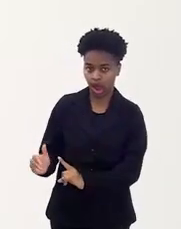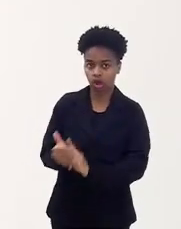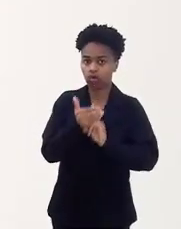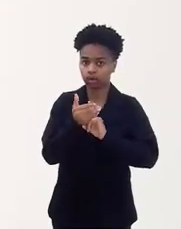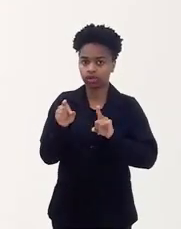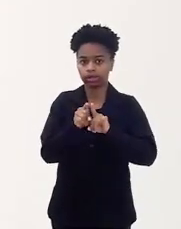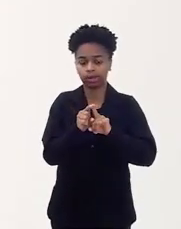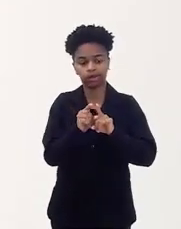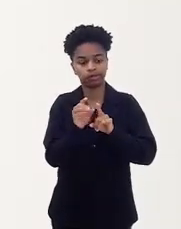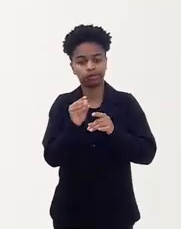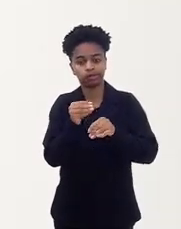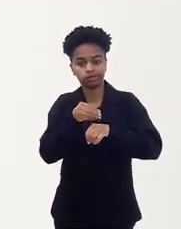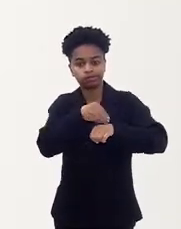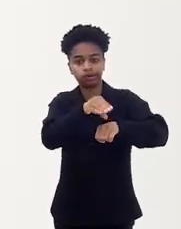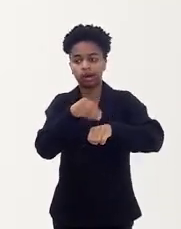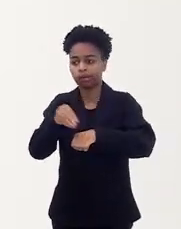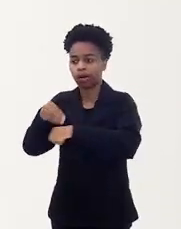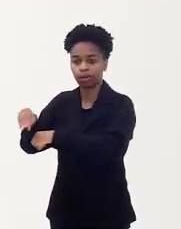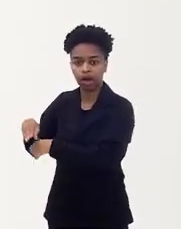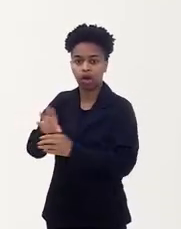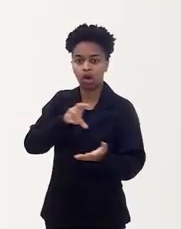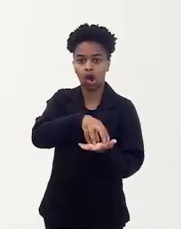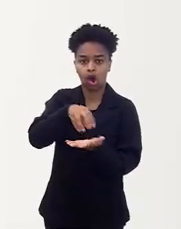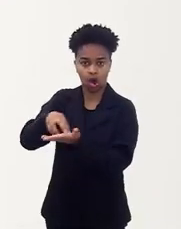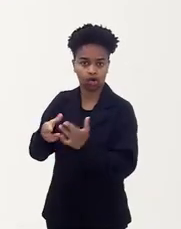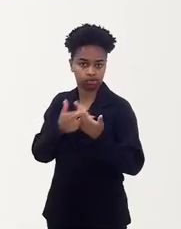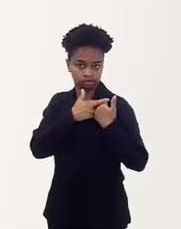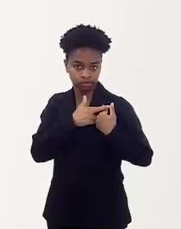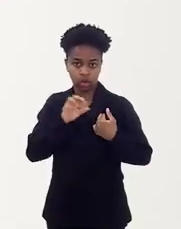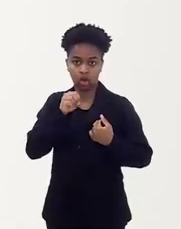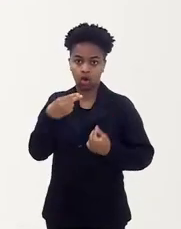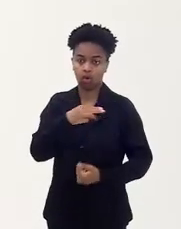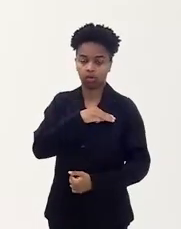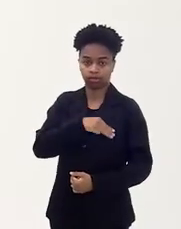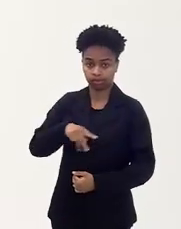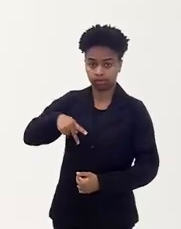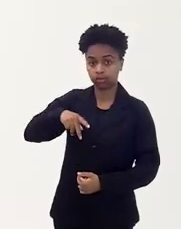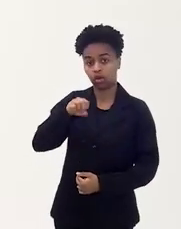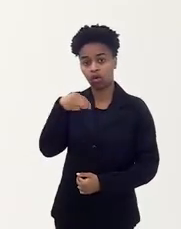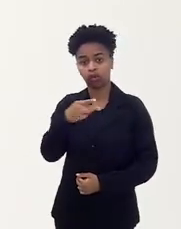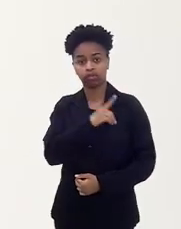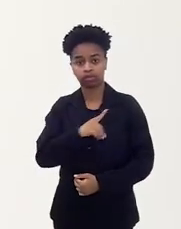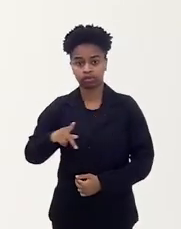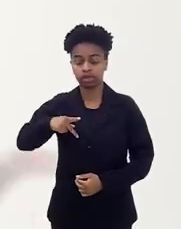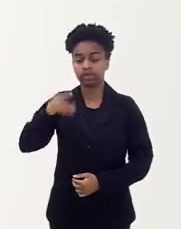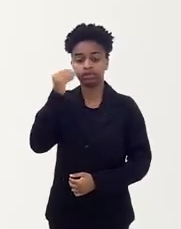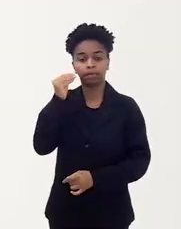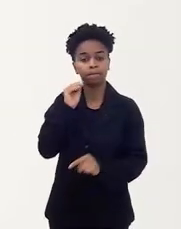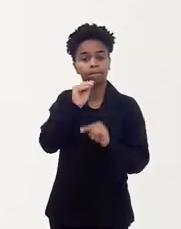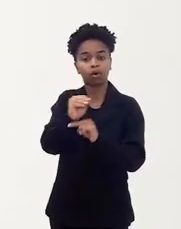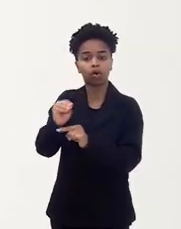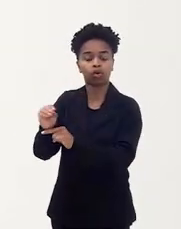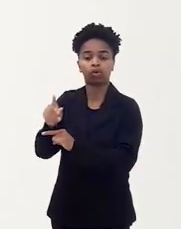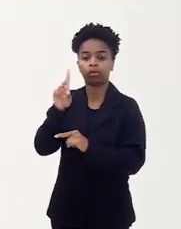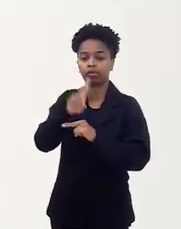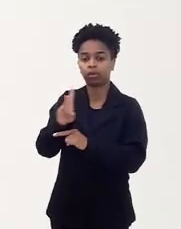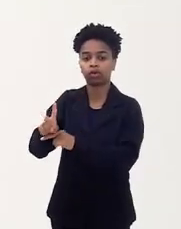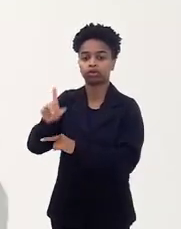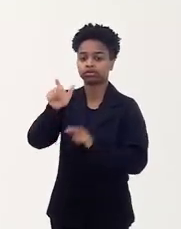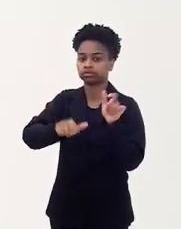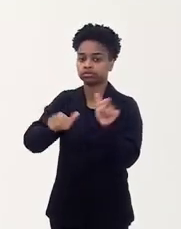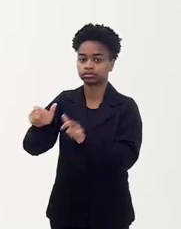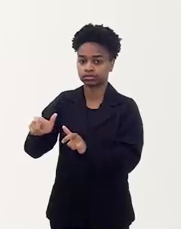órgãos competentes, seja o Ministério Público, seja a Defensoria Pública, para atuar no caso de proteção às trabalhadoras e